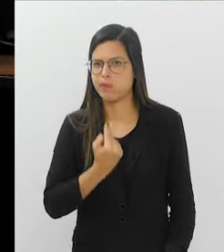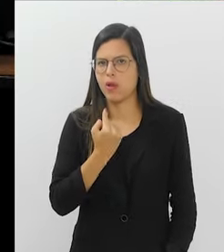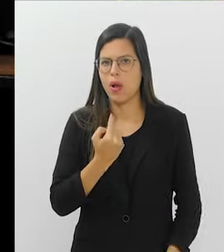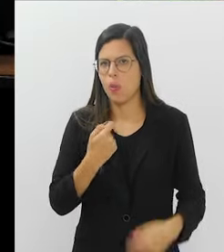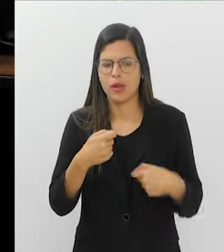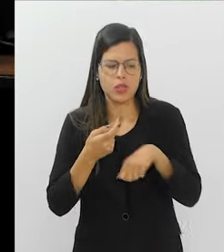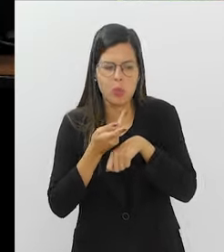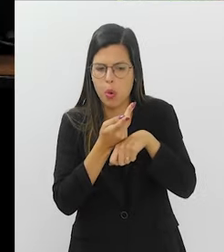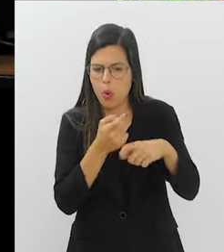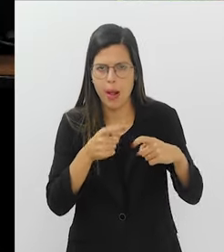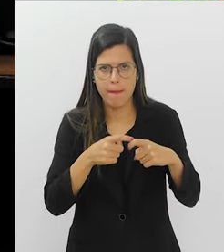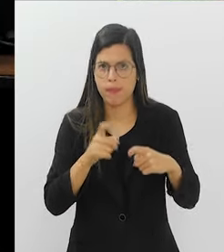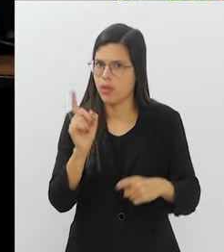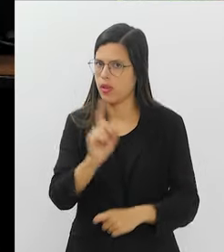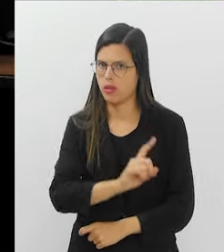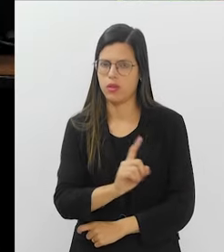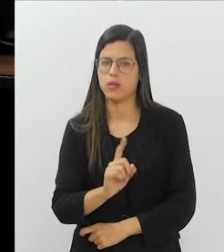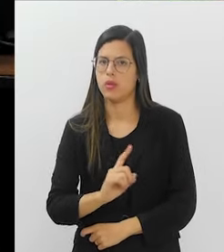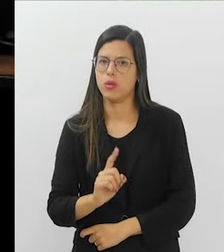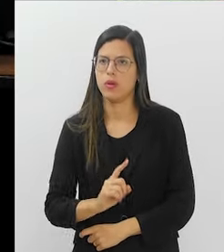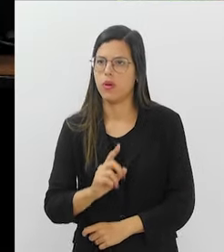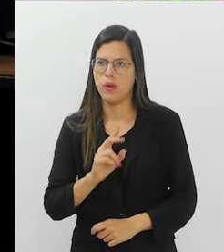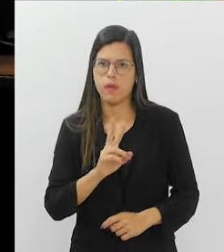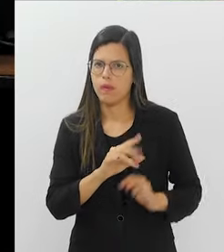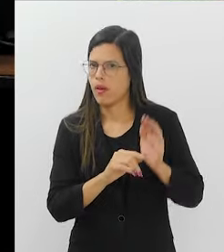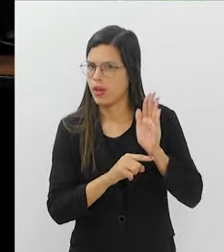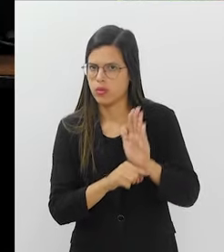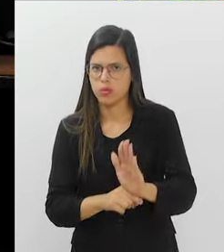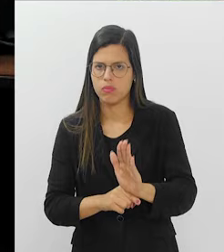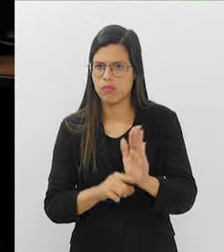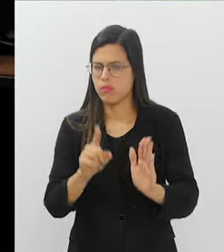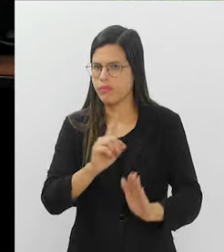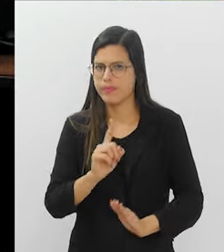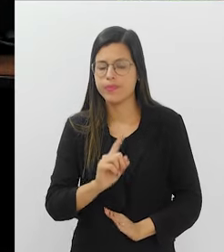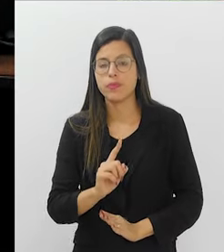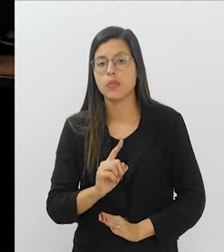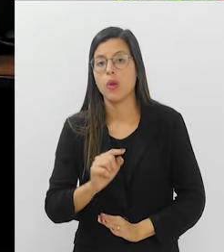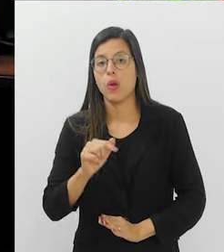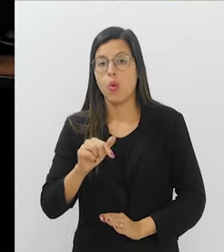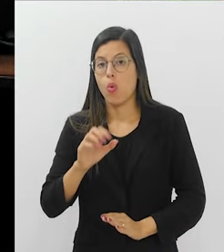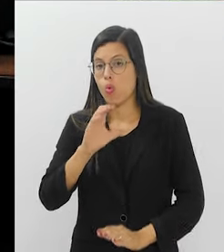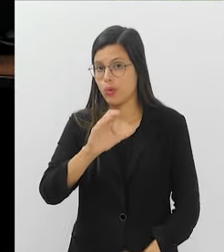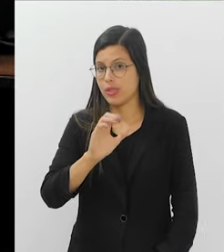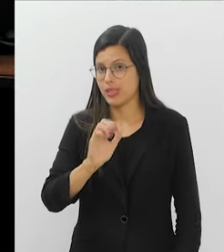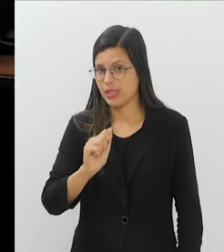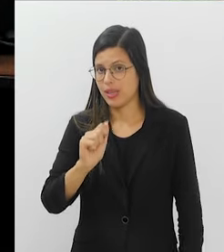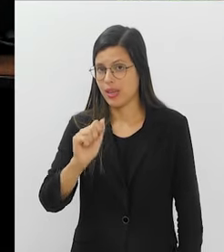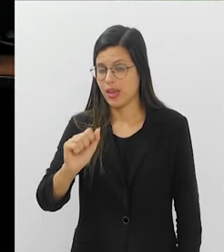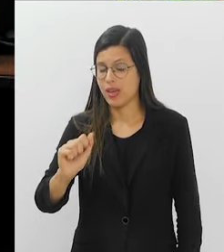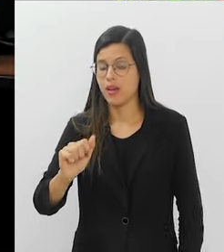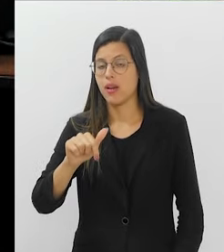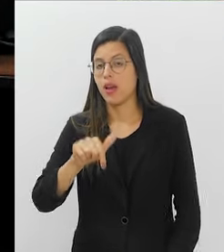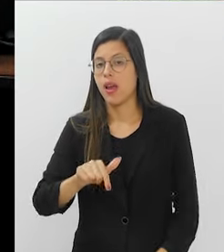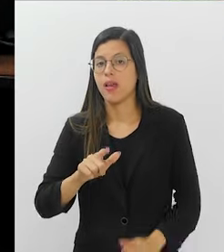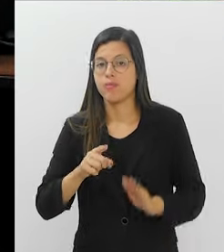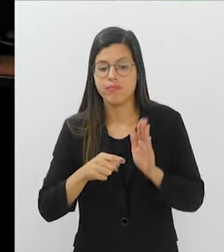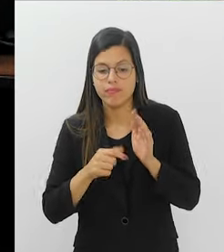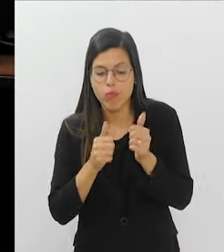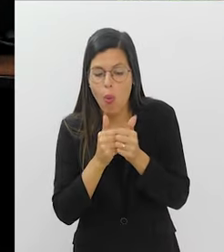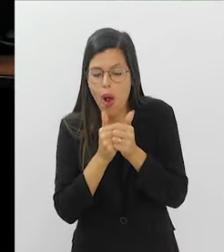colono, nem no próprio. Não, gente, ele não vai ajudar dessa forma, tá? O CEA é um